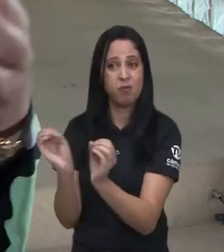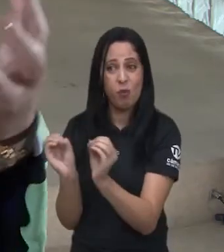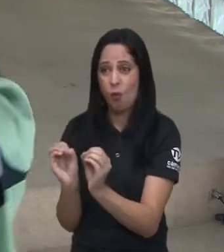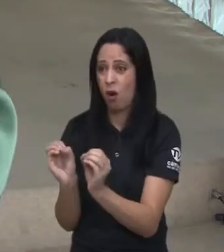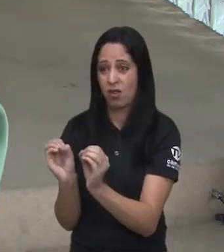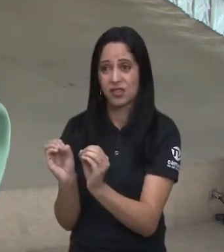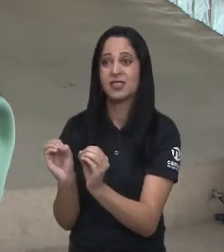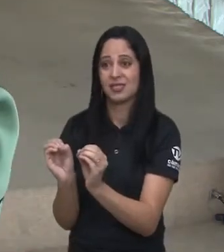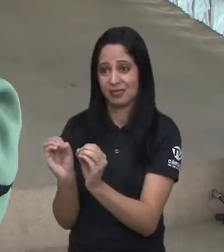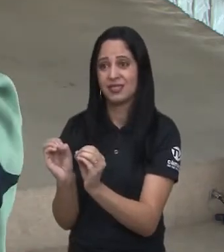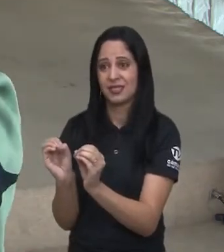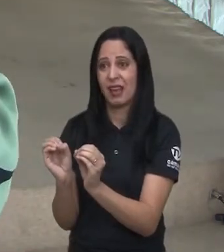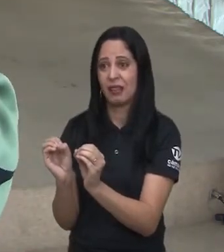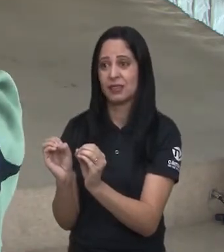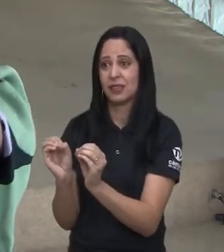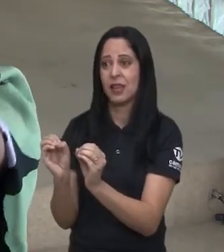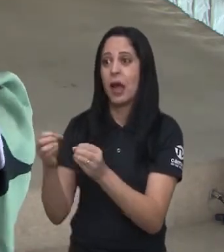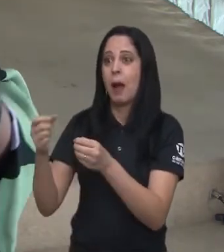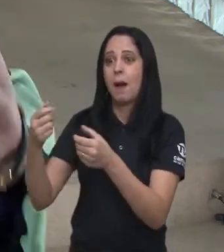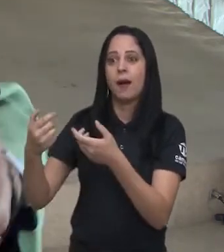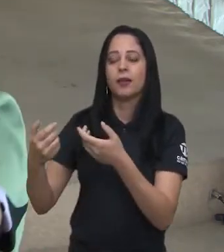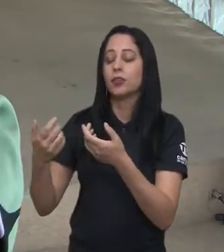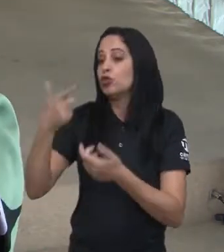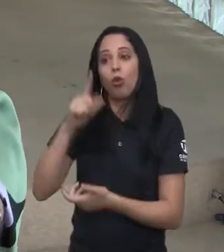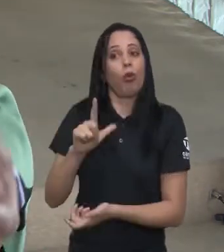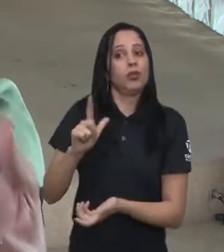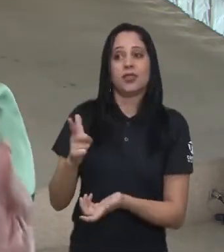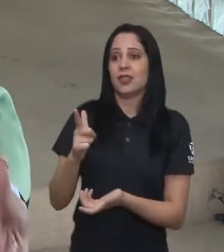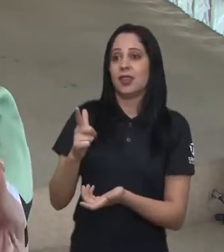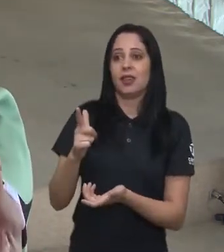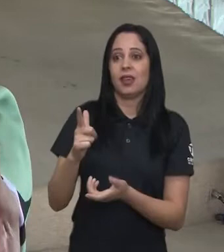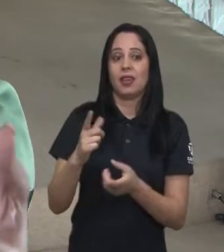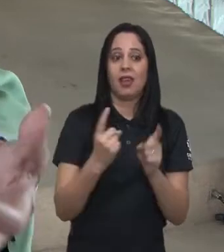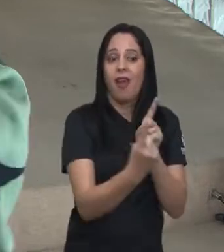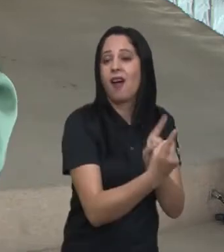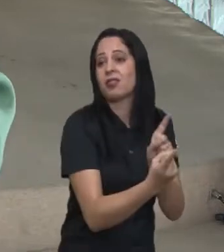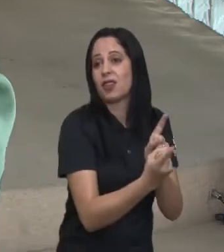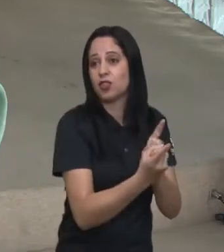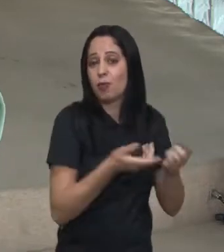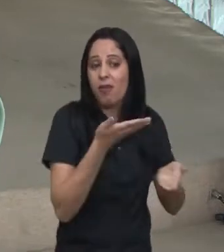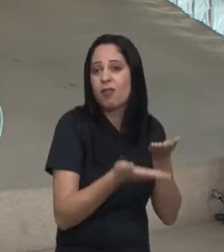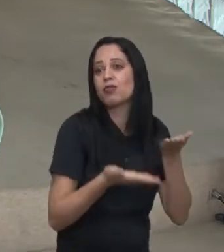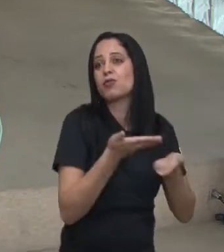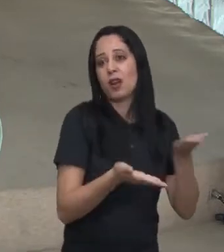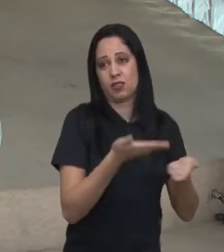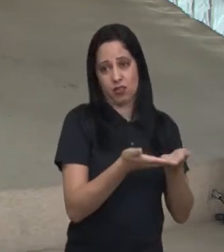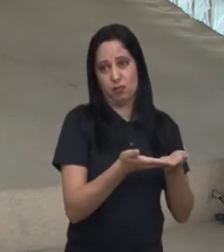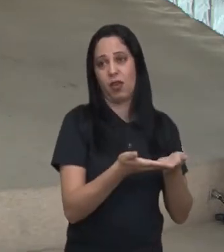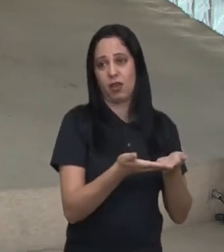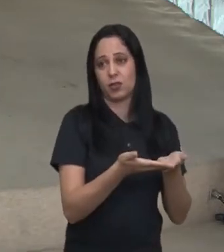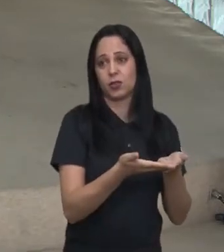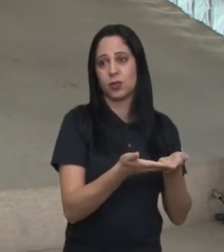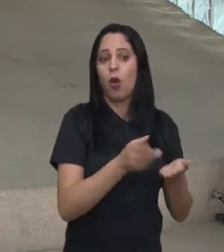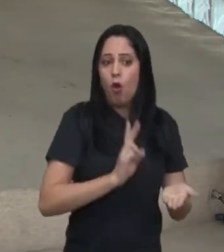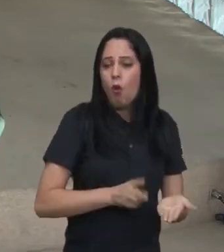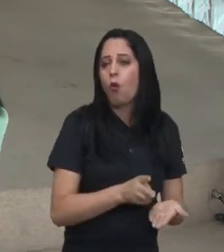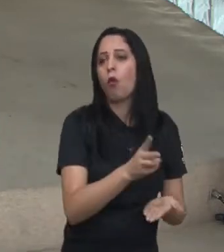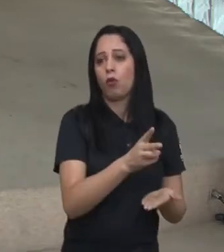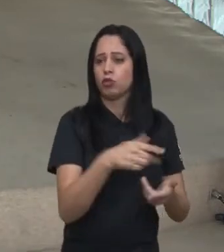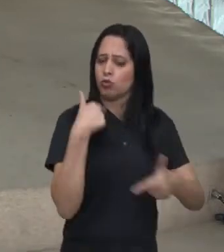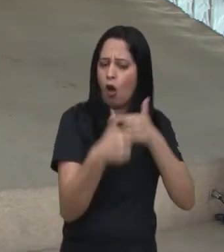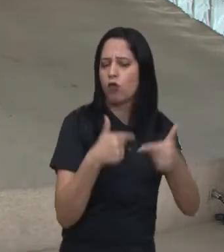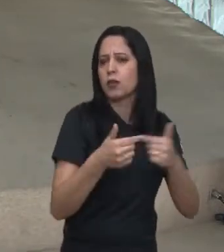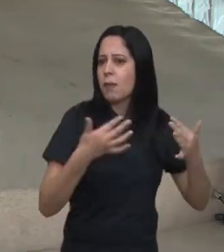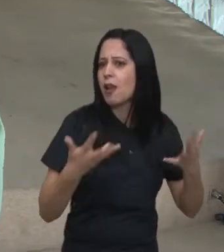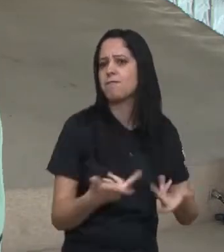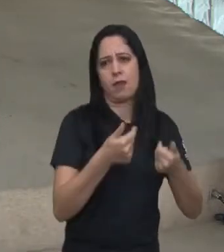essa união entre pessoas bem intencionadas na política, nós não vamos conseguir a sustentabilidade, que é